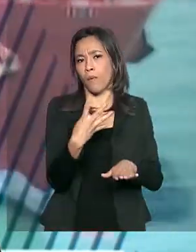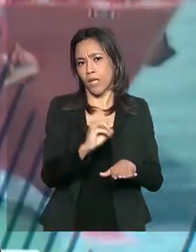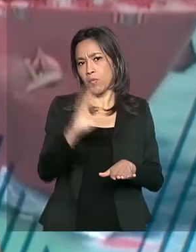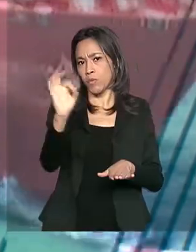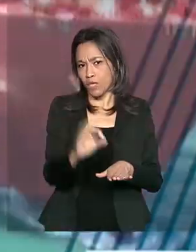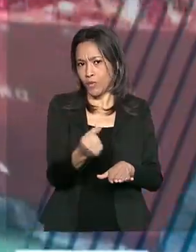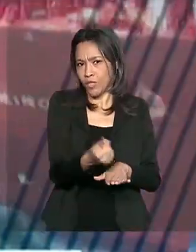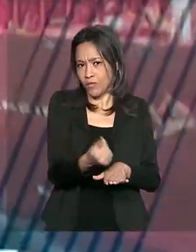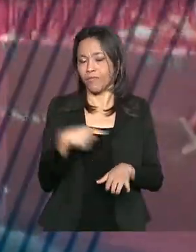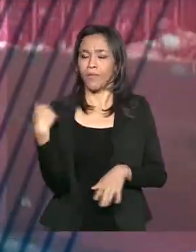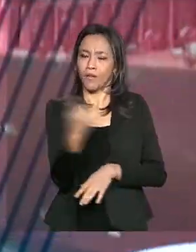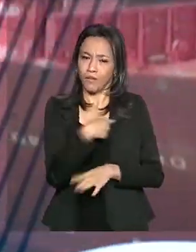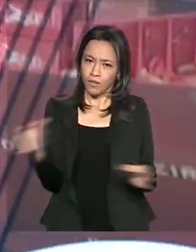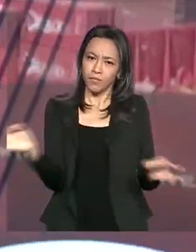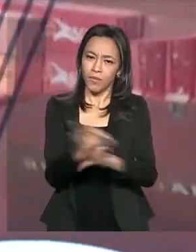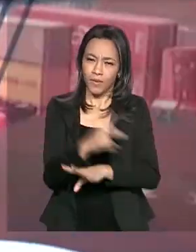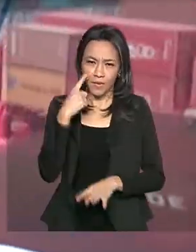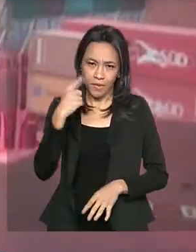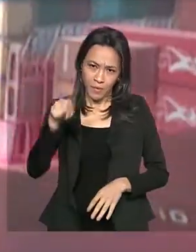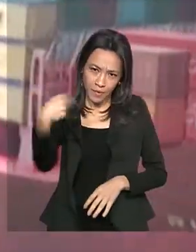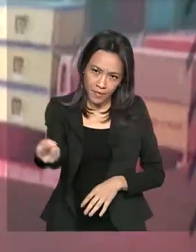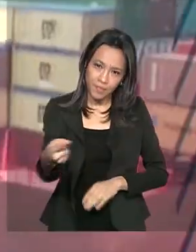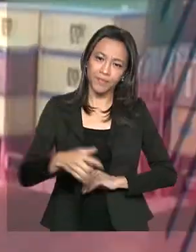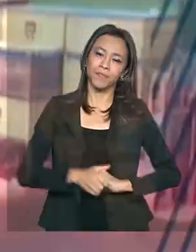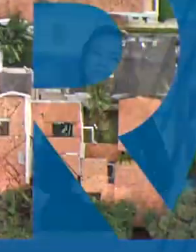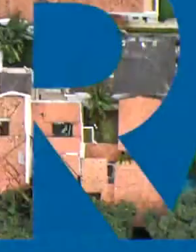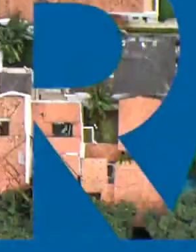A gente fica por aqui. Até a próxima edição.